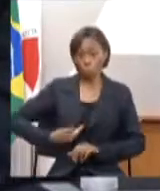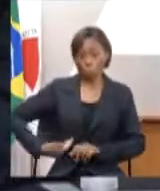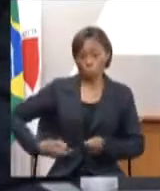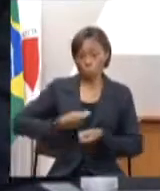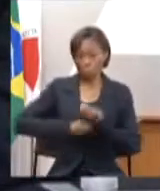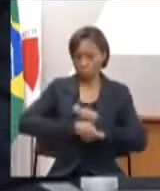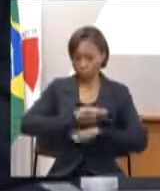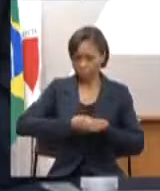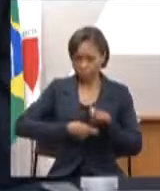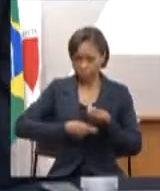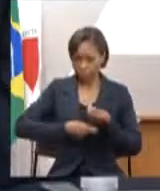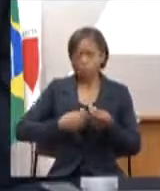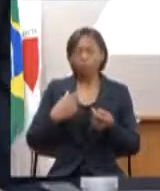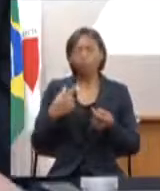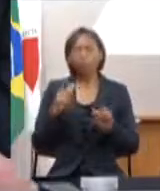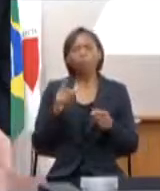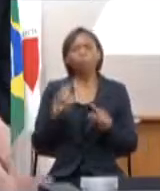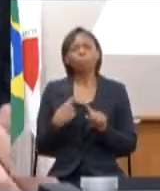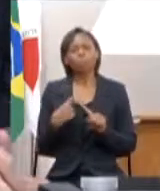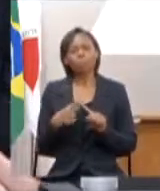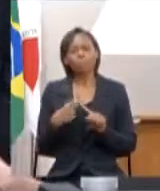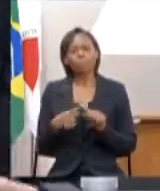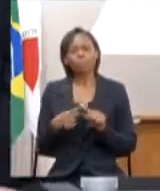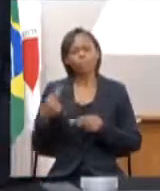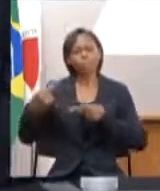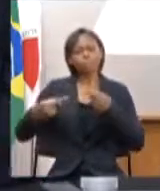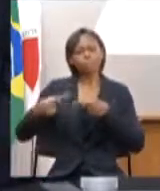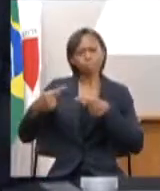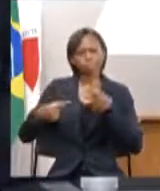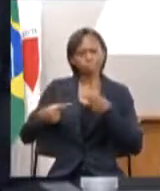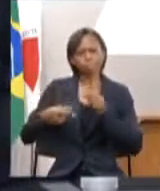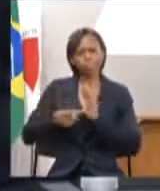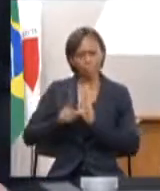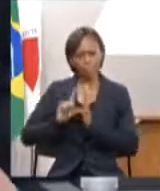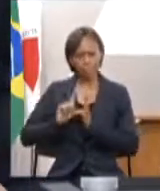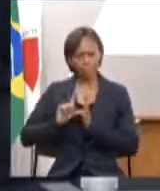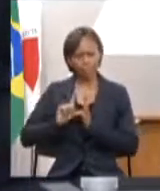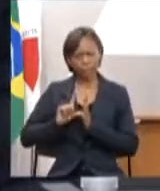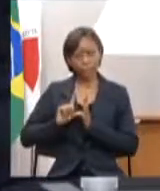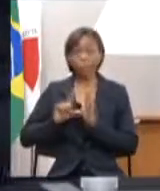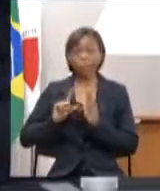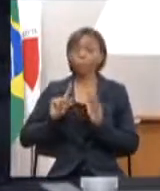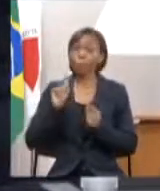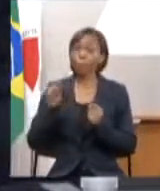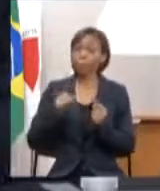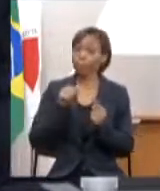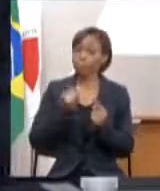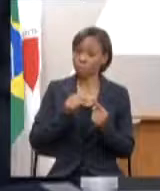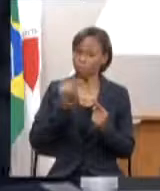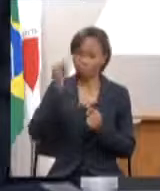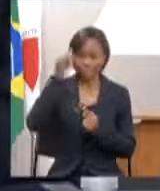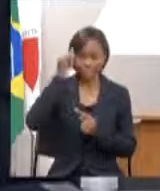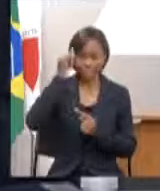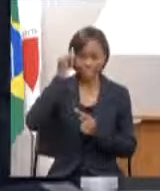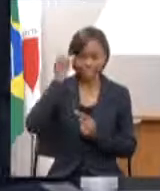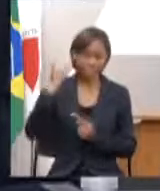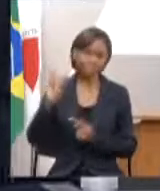por que que foi feita essa discussão inicial para se evitar o erro